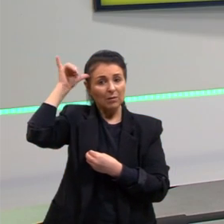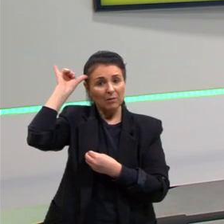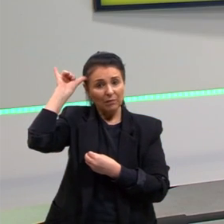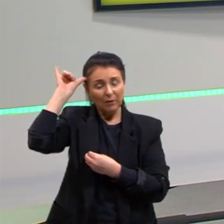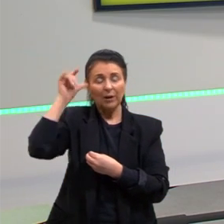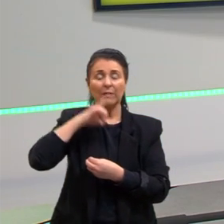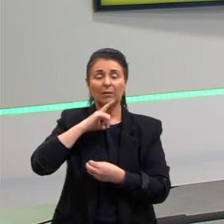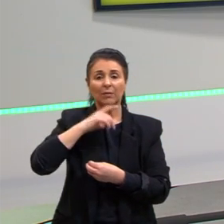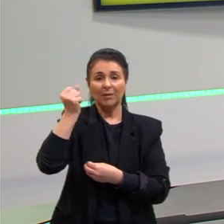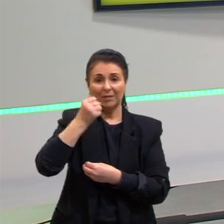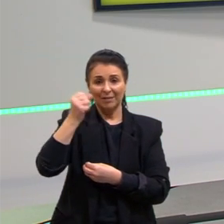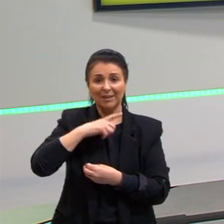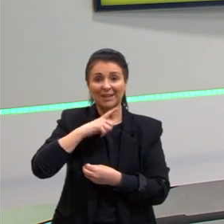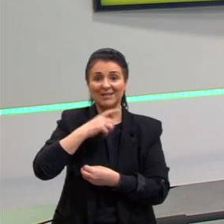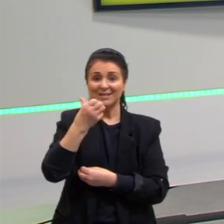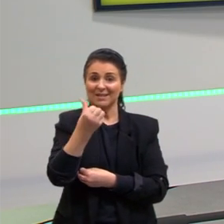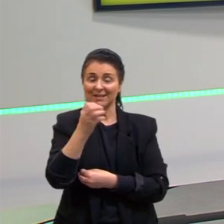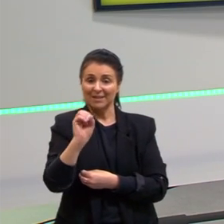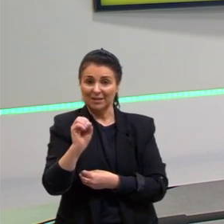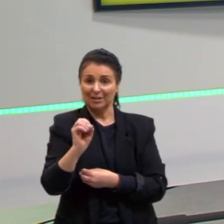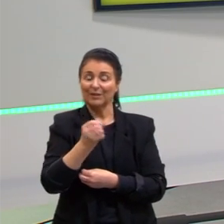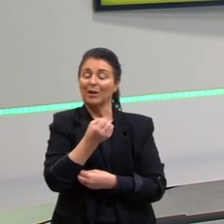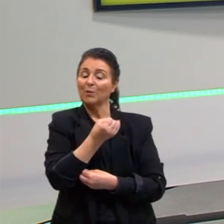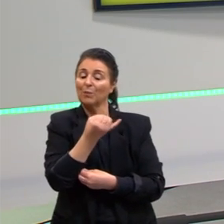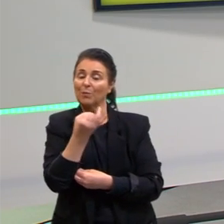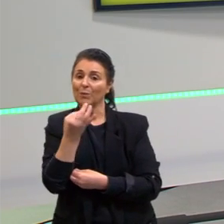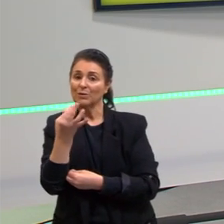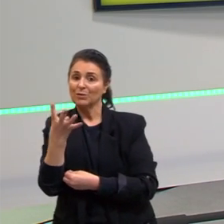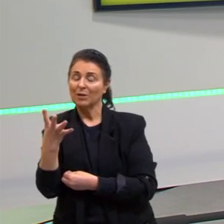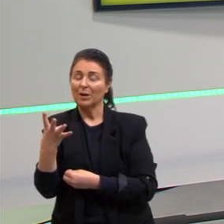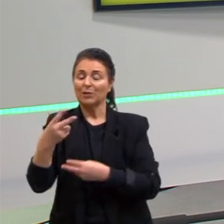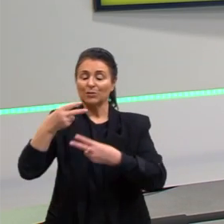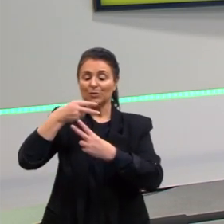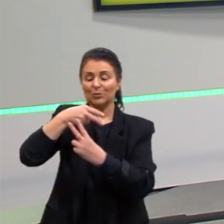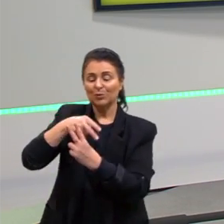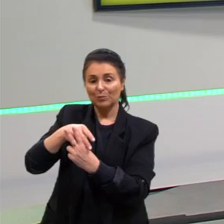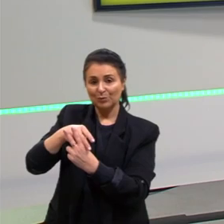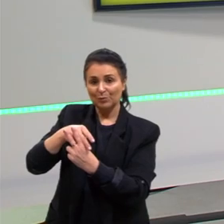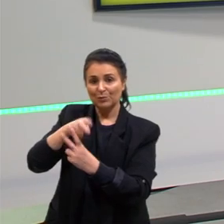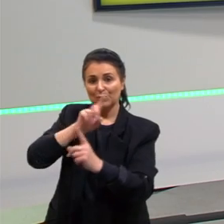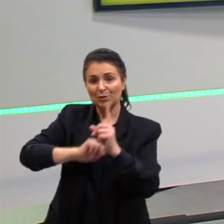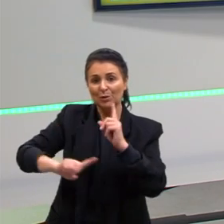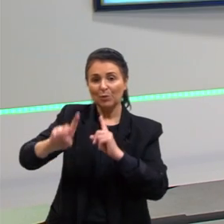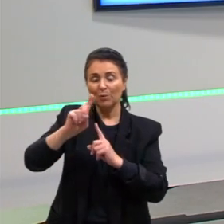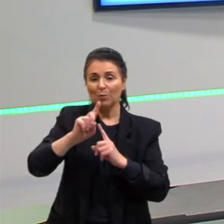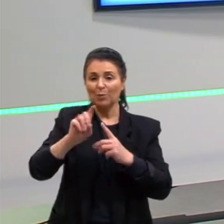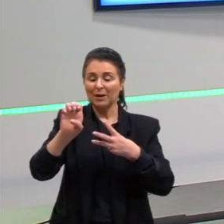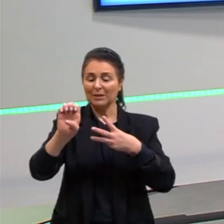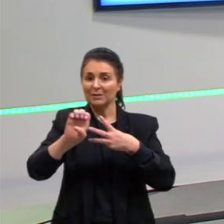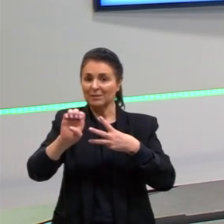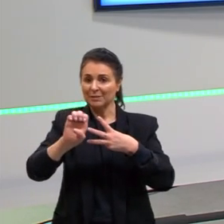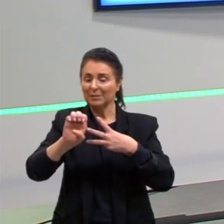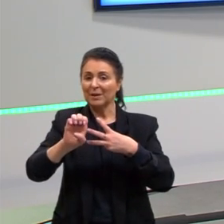curiosidade para saber a quantidade de cromossomos de algumas espécies de seres vivos.